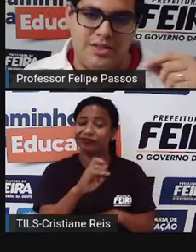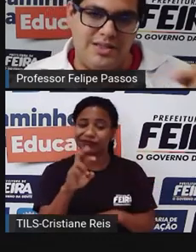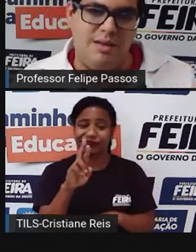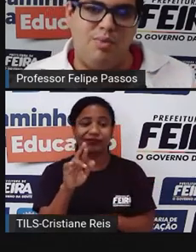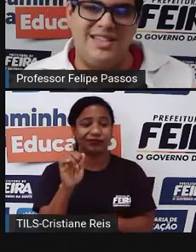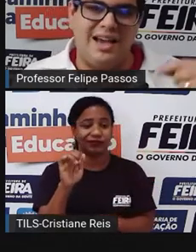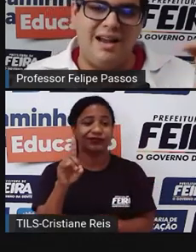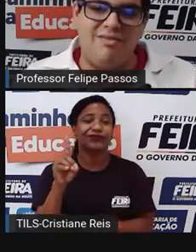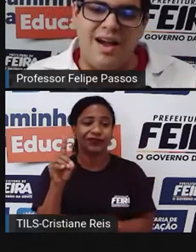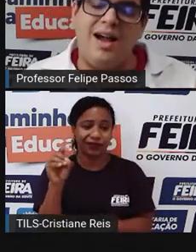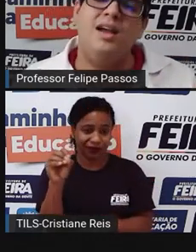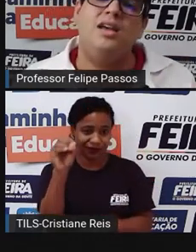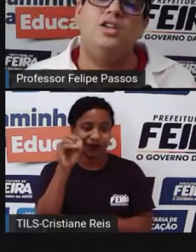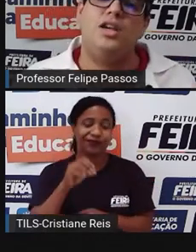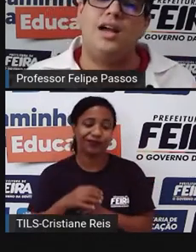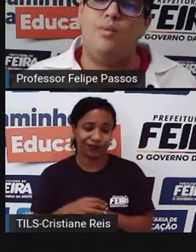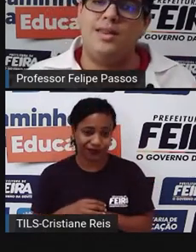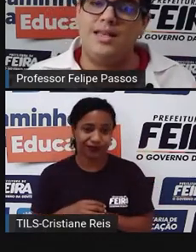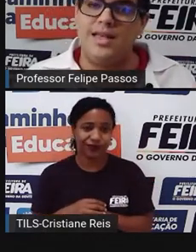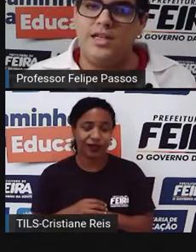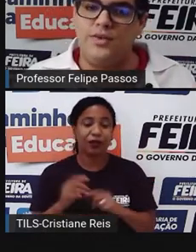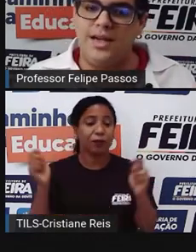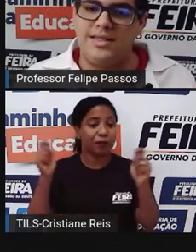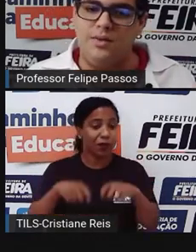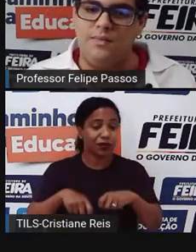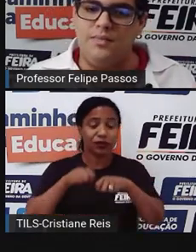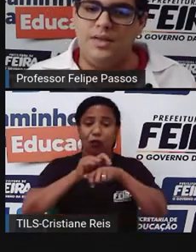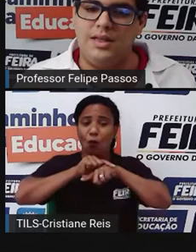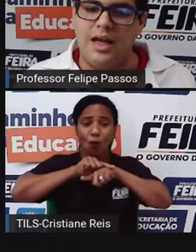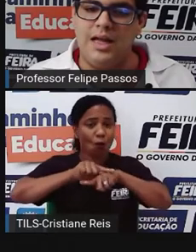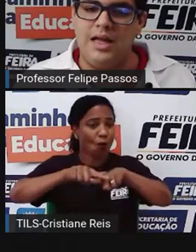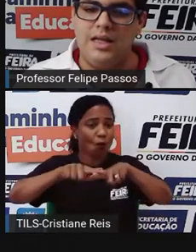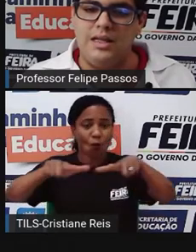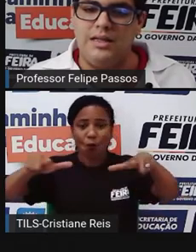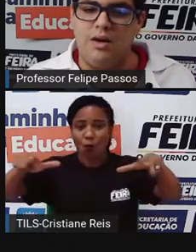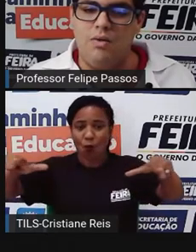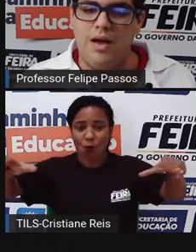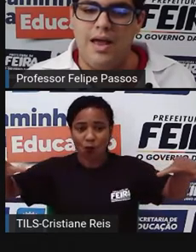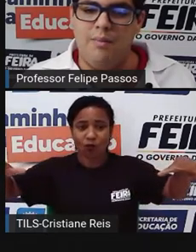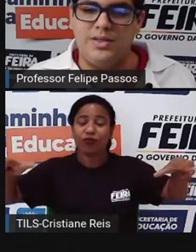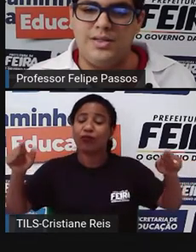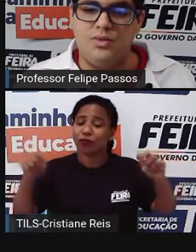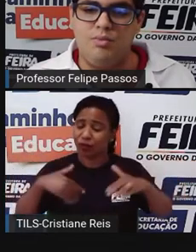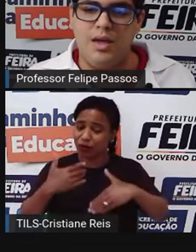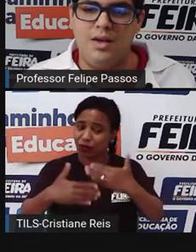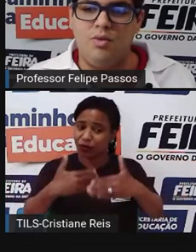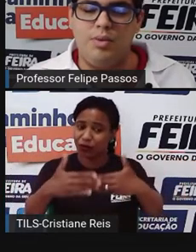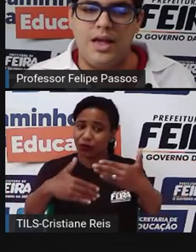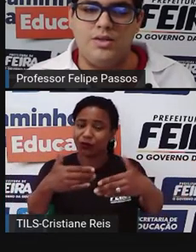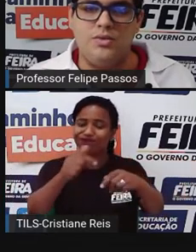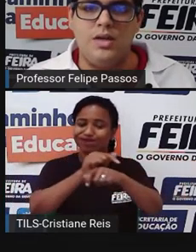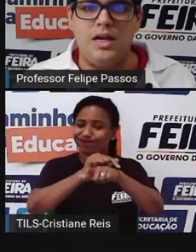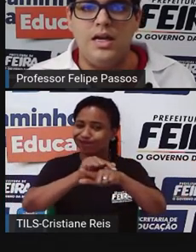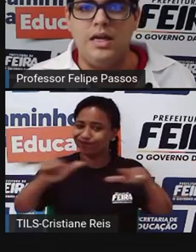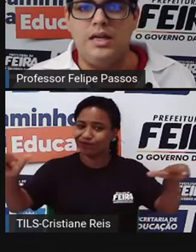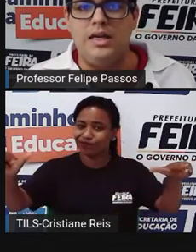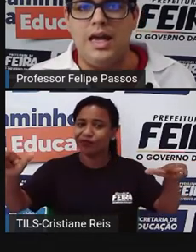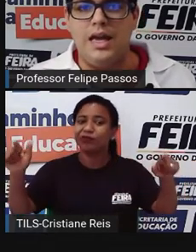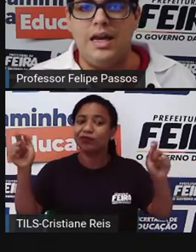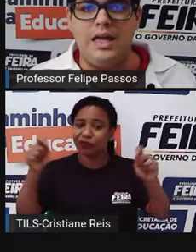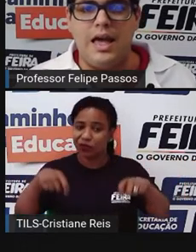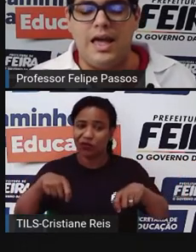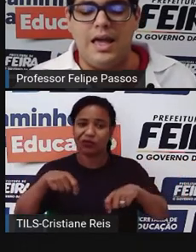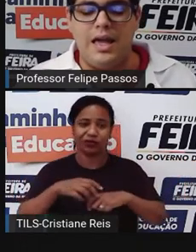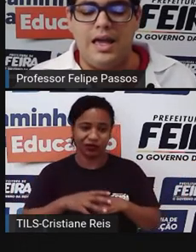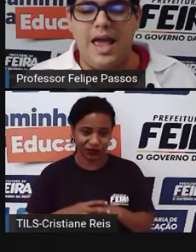esse processo pode se agravar e chegar a uma desertificação. Então, é um processo bem complexo e que